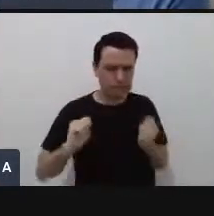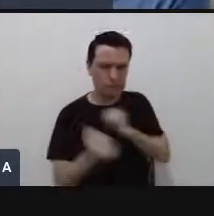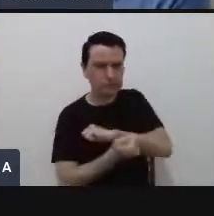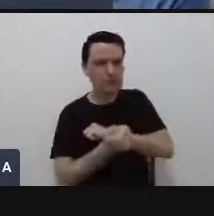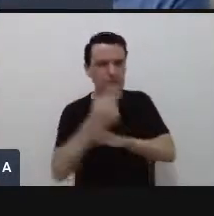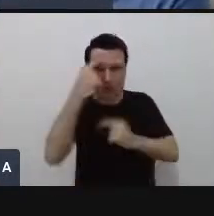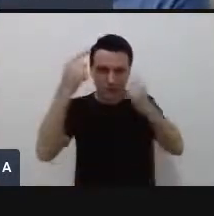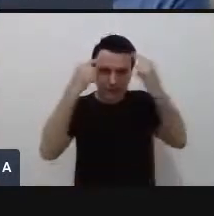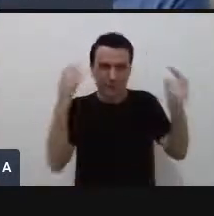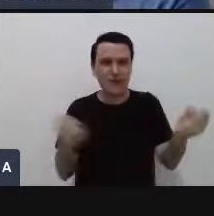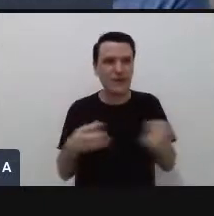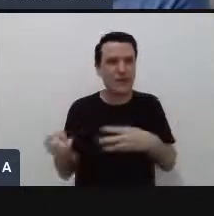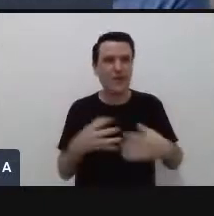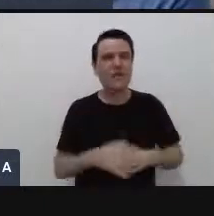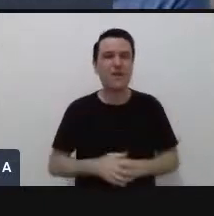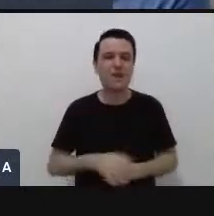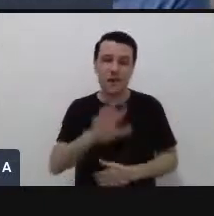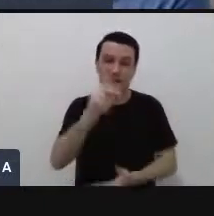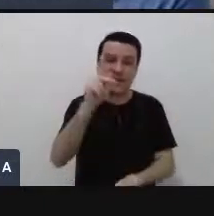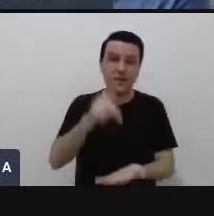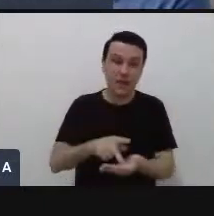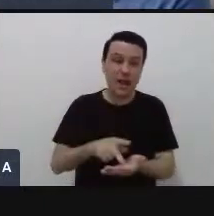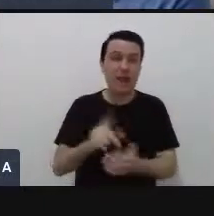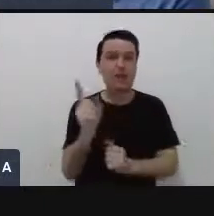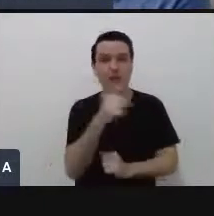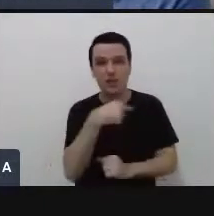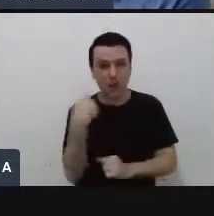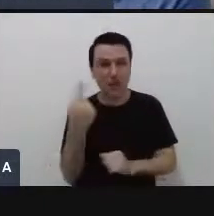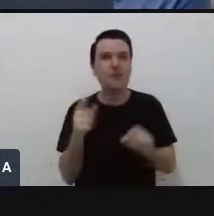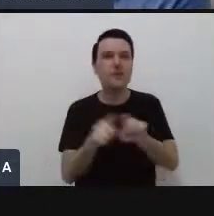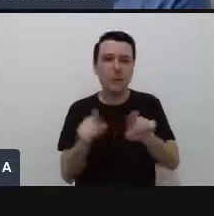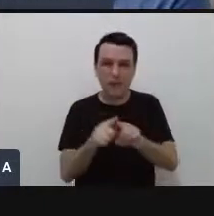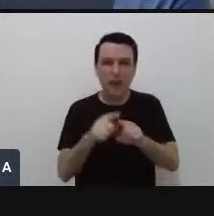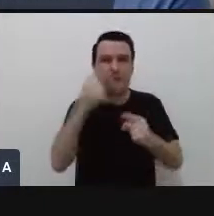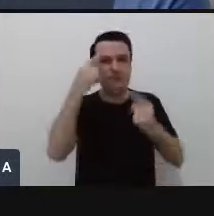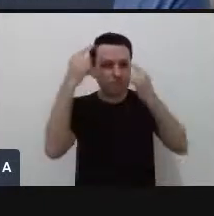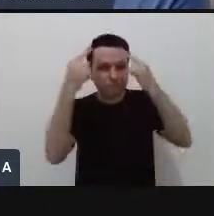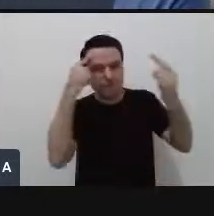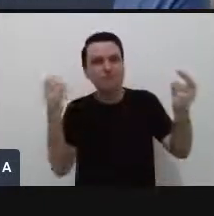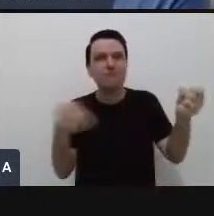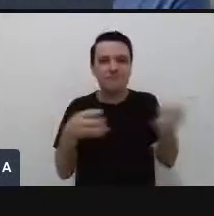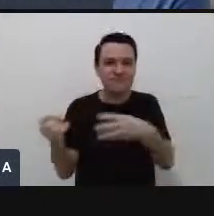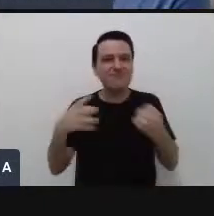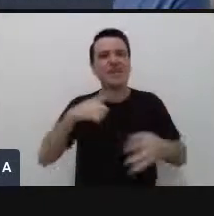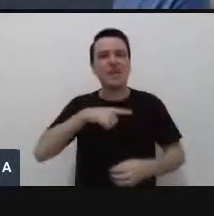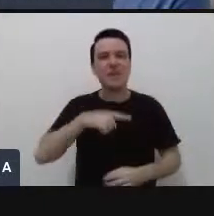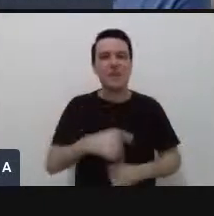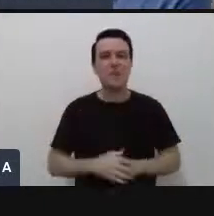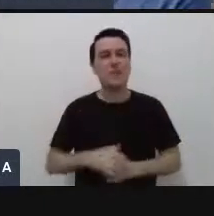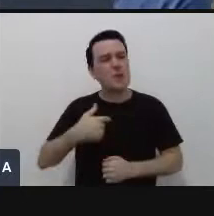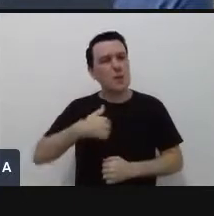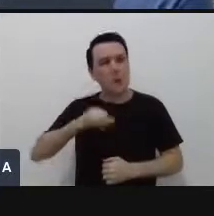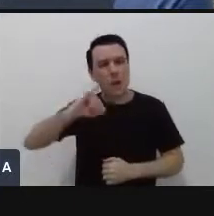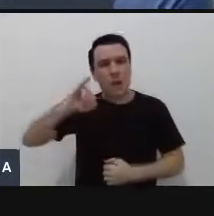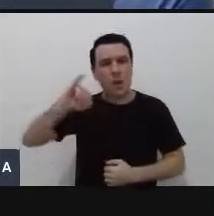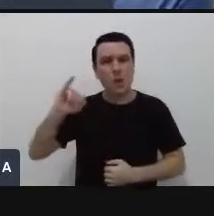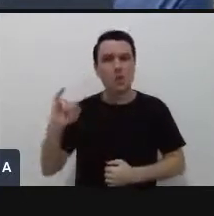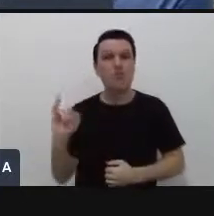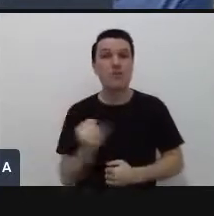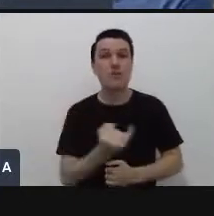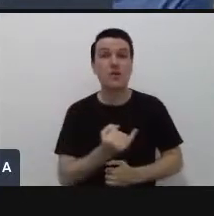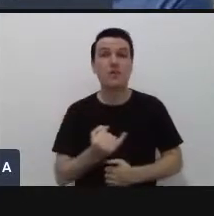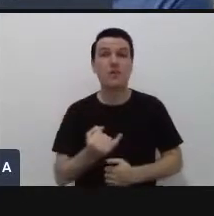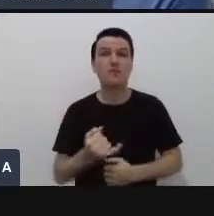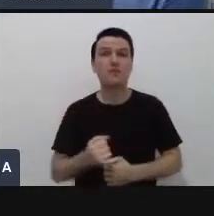o nosso povo, nós, inovamos também. E aí eu vou aproveitar a partir